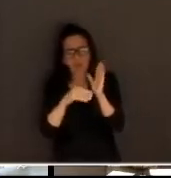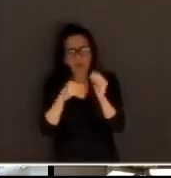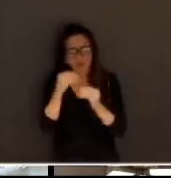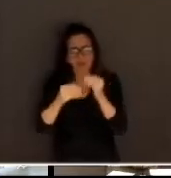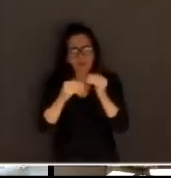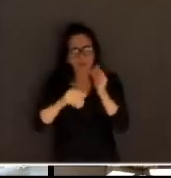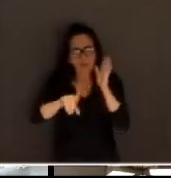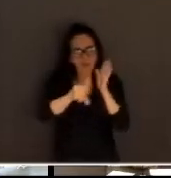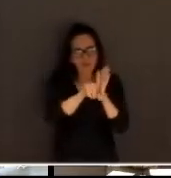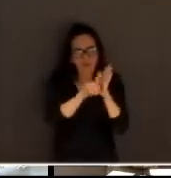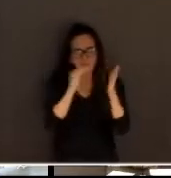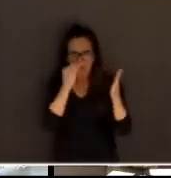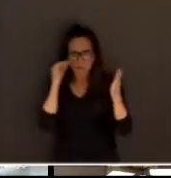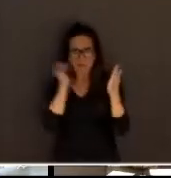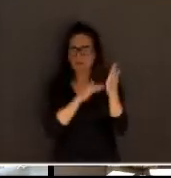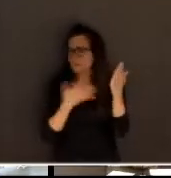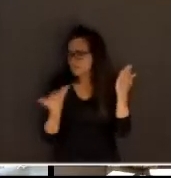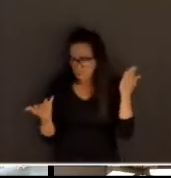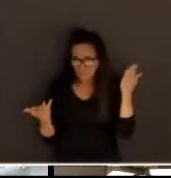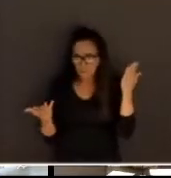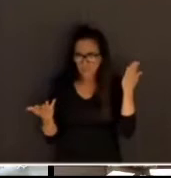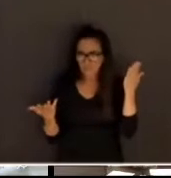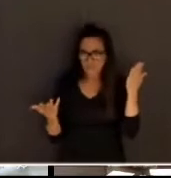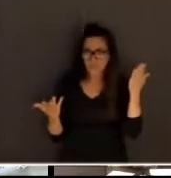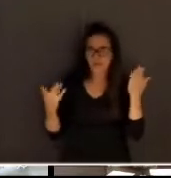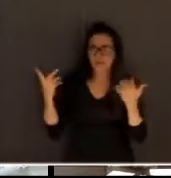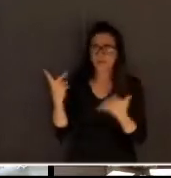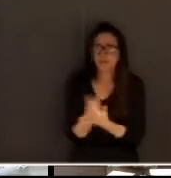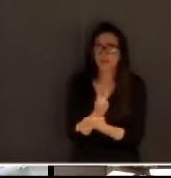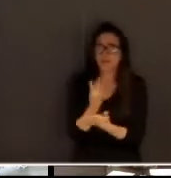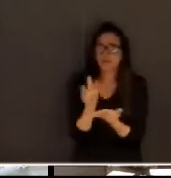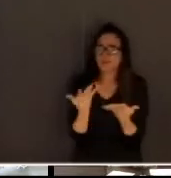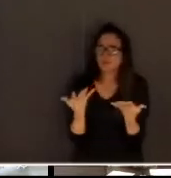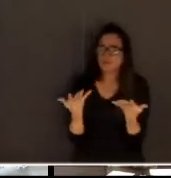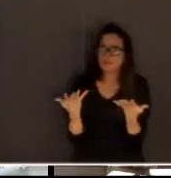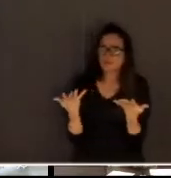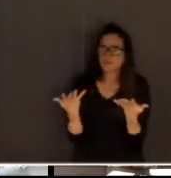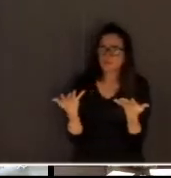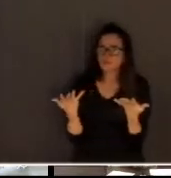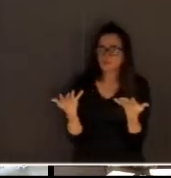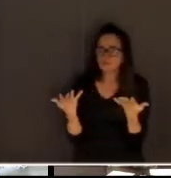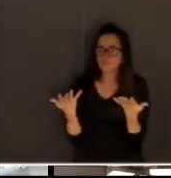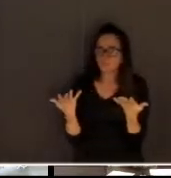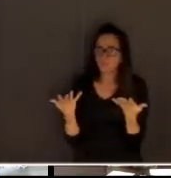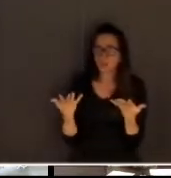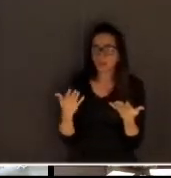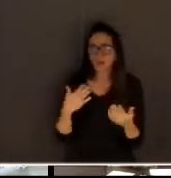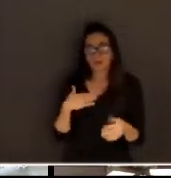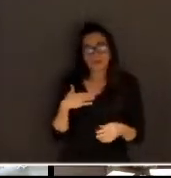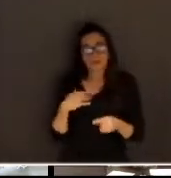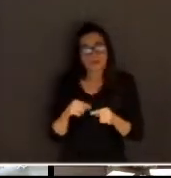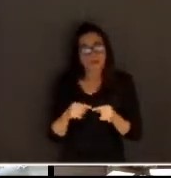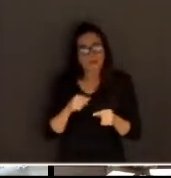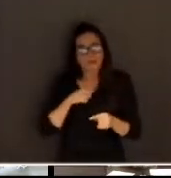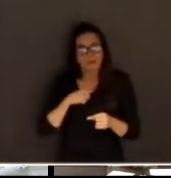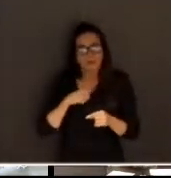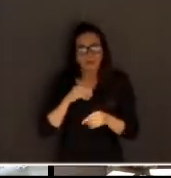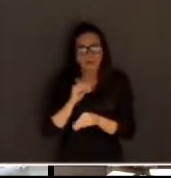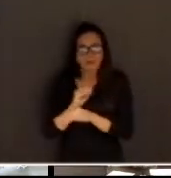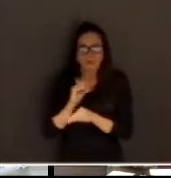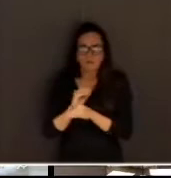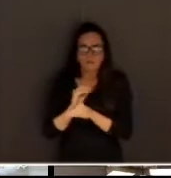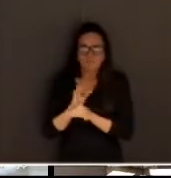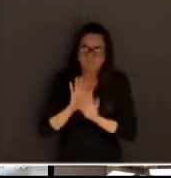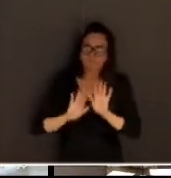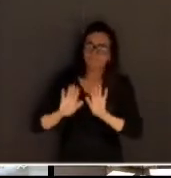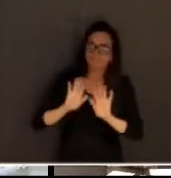essa lei? Apesar de que de vez em quando, às vezes, acontece algo limite. Mas ainda teríamos que ter esse cuidado. A situação era complexa. É